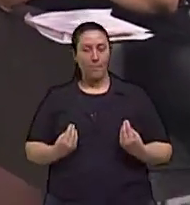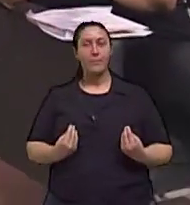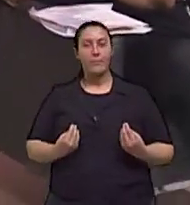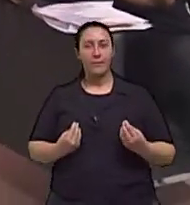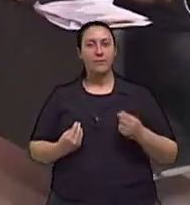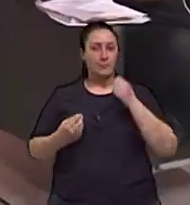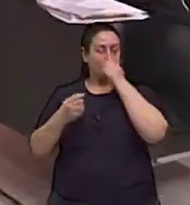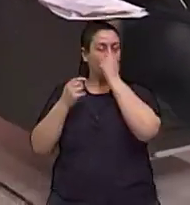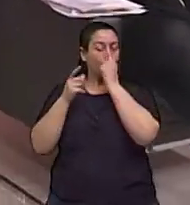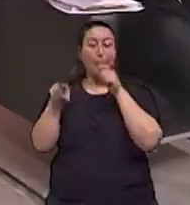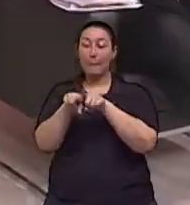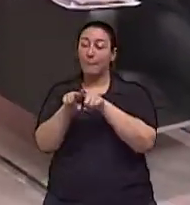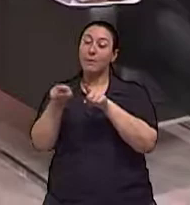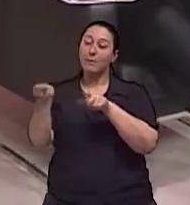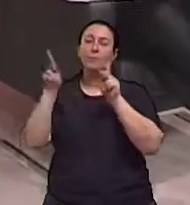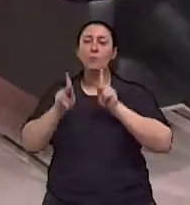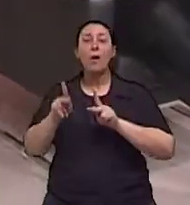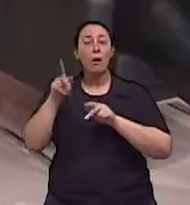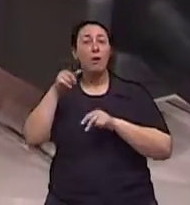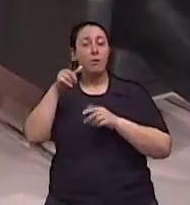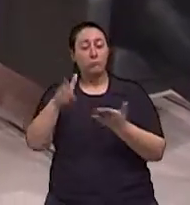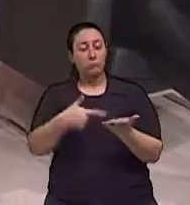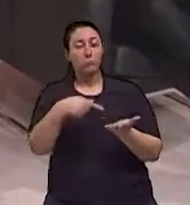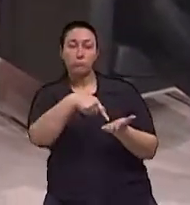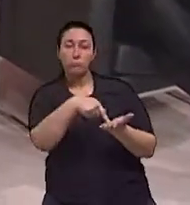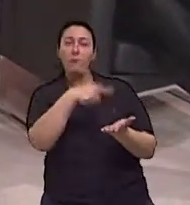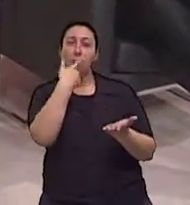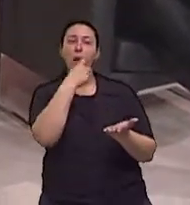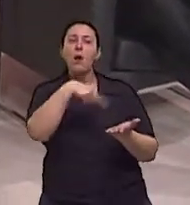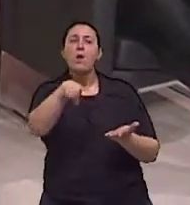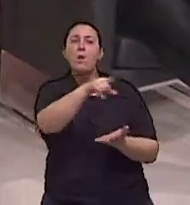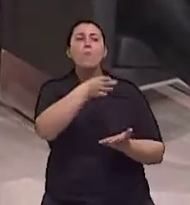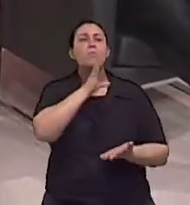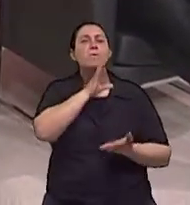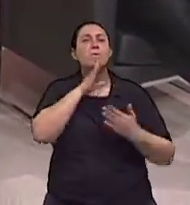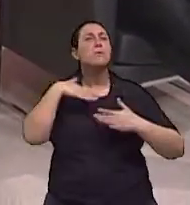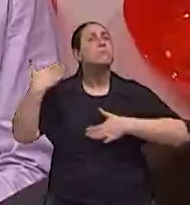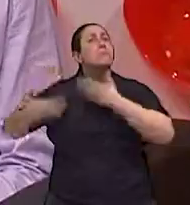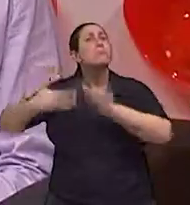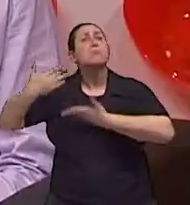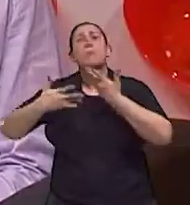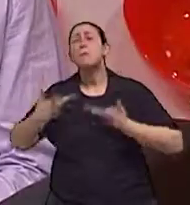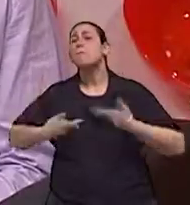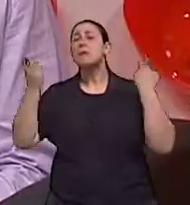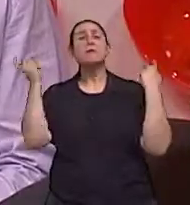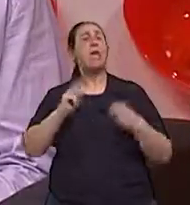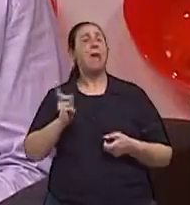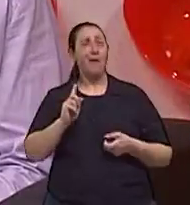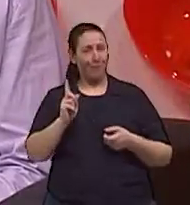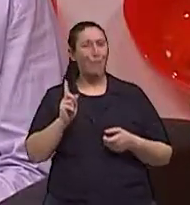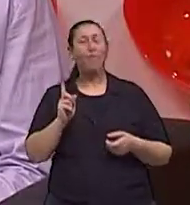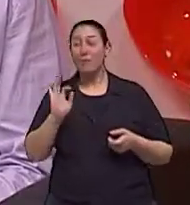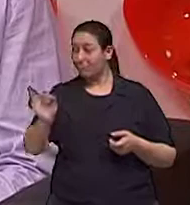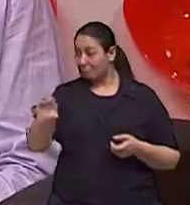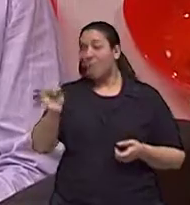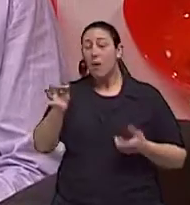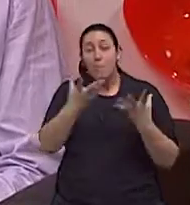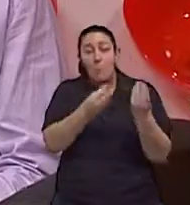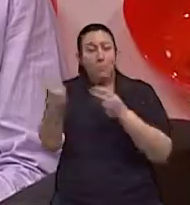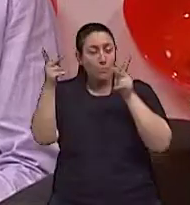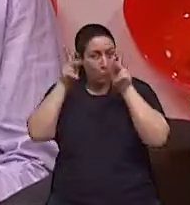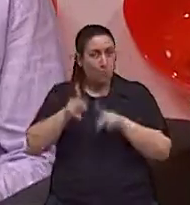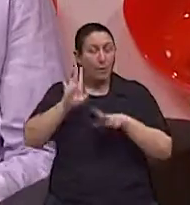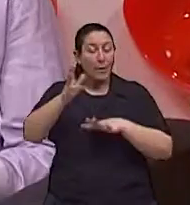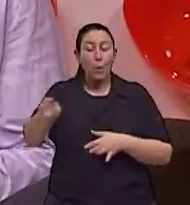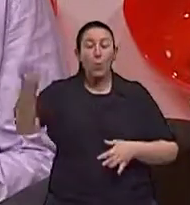aqui no capítulo Programação Inconsciente, Padrões que Influenciam Nossa Vida Exatamente Aqui no não se dá conta Isso, desde a nossa infância, desde a educação, a cultura